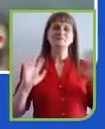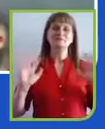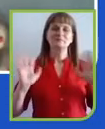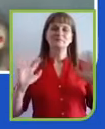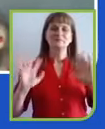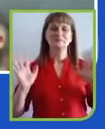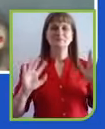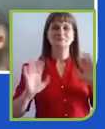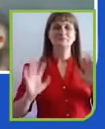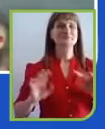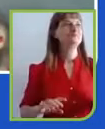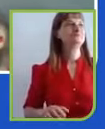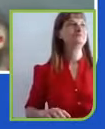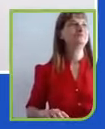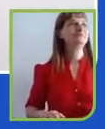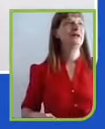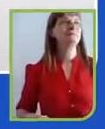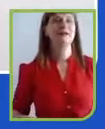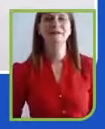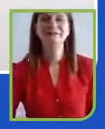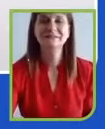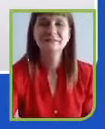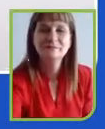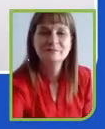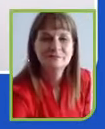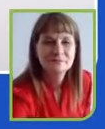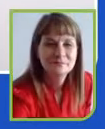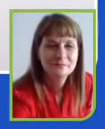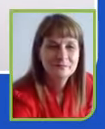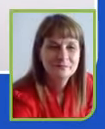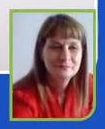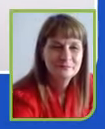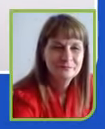mundo que prestigiou essa live. acho que, sem vocês aí,